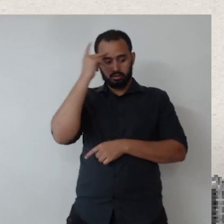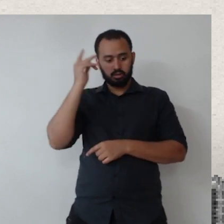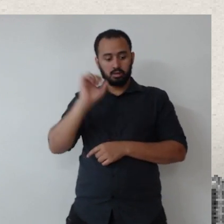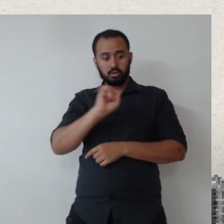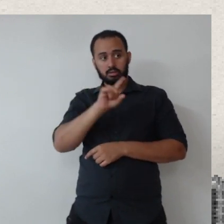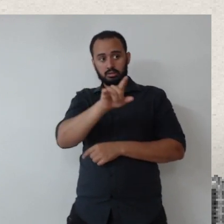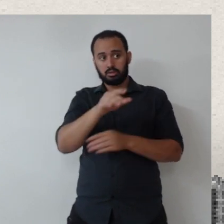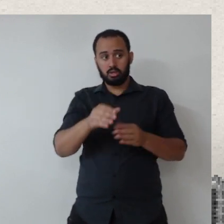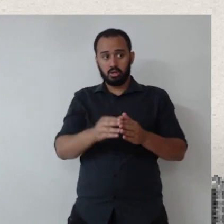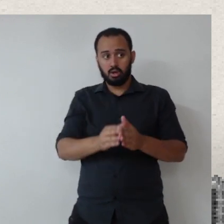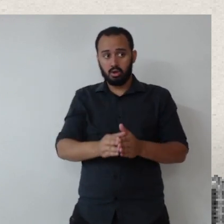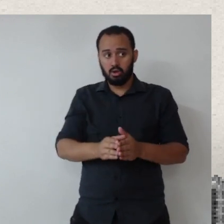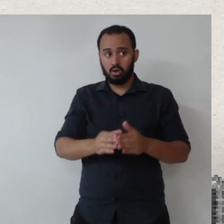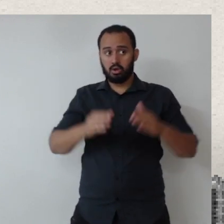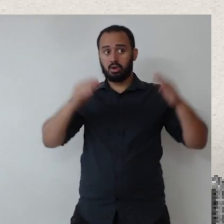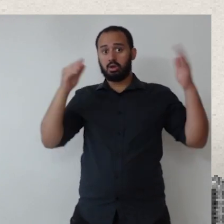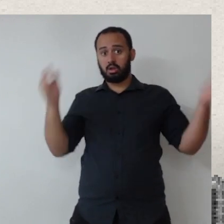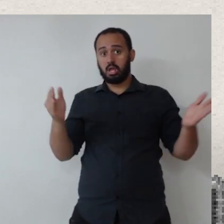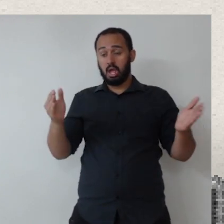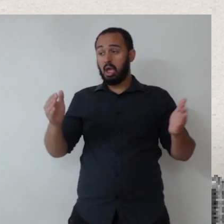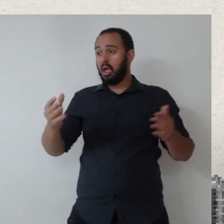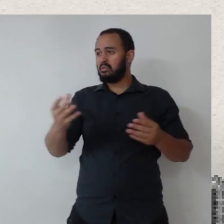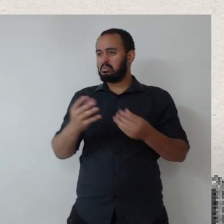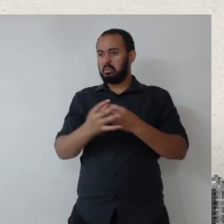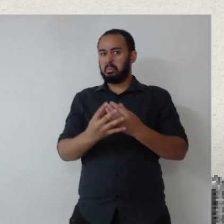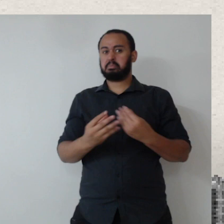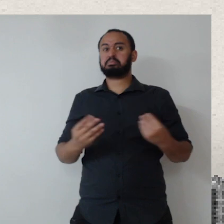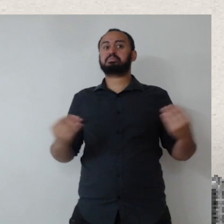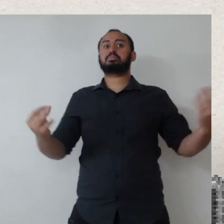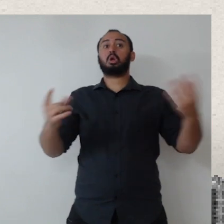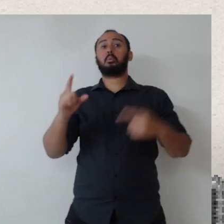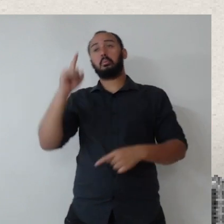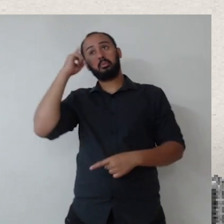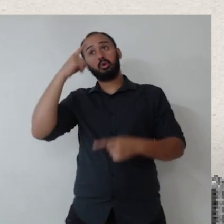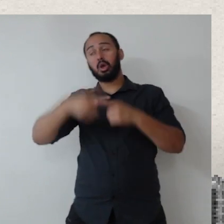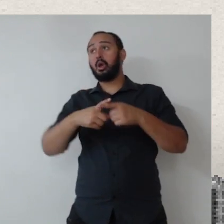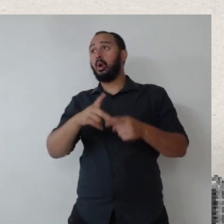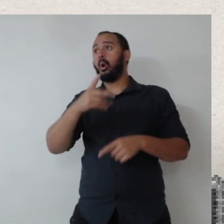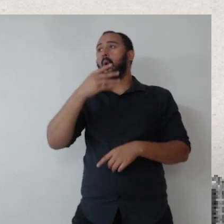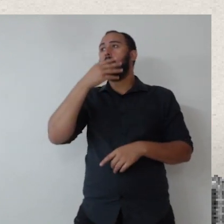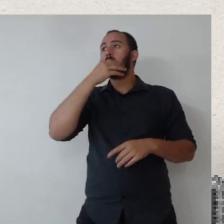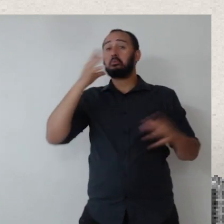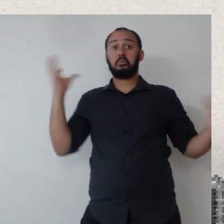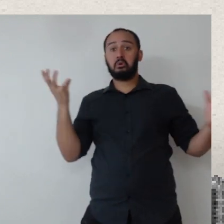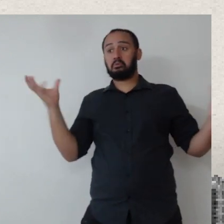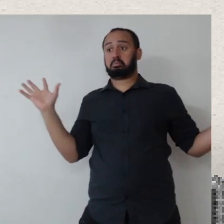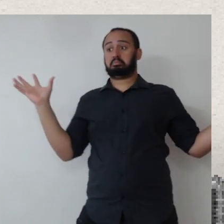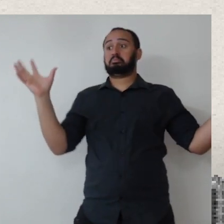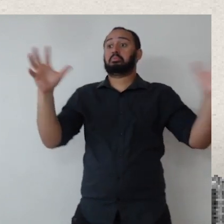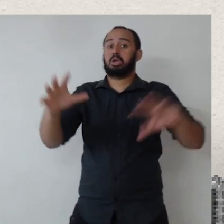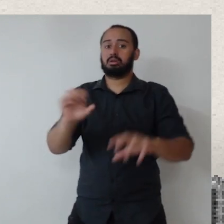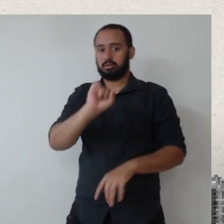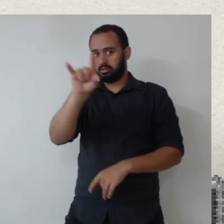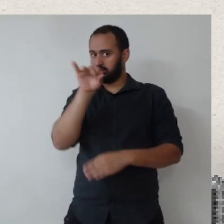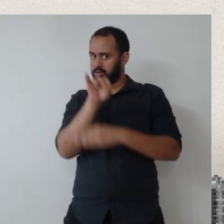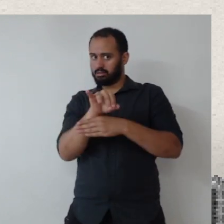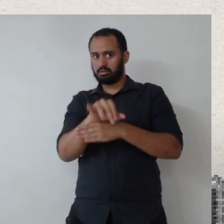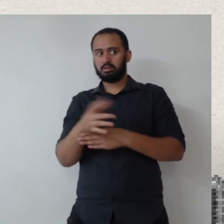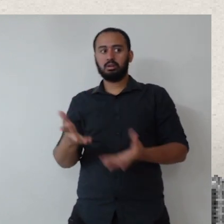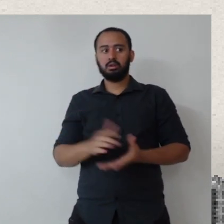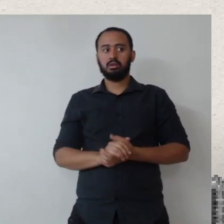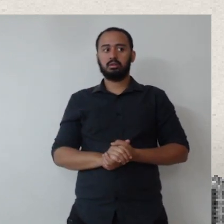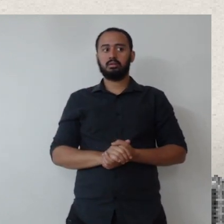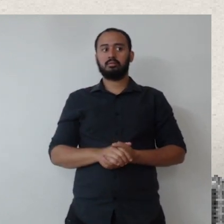triplicar, no mínimo, o número de moradores de rua no entorno da NS, porque vai todo mundo querer vir para cá. Olha a situação. E a gente vai tentando na